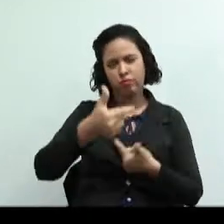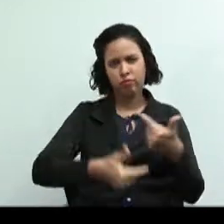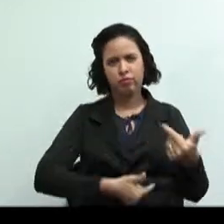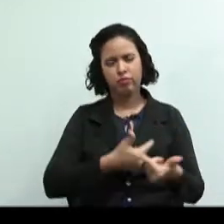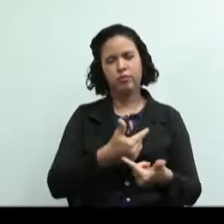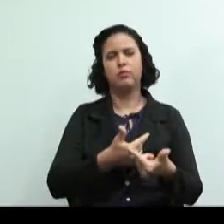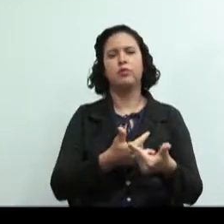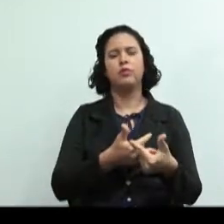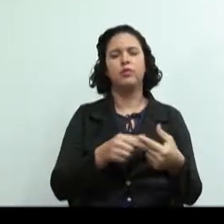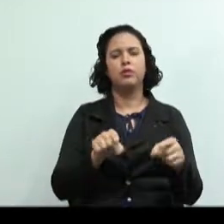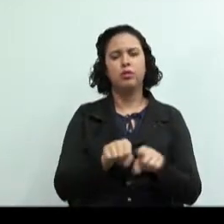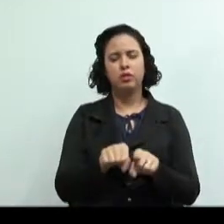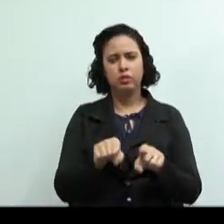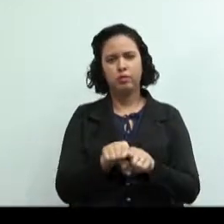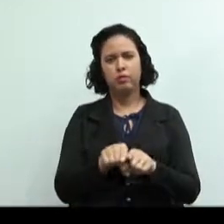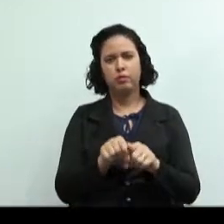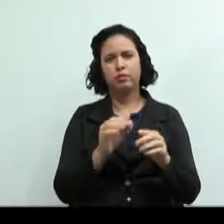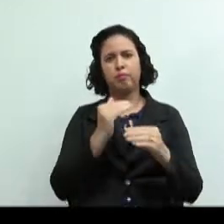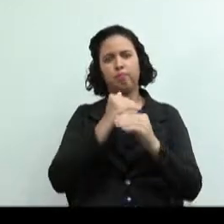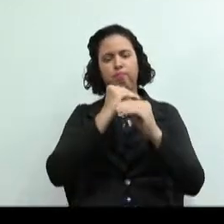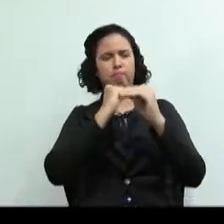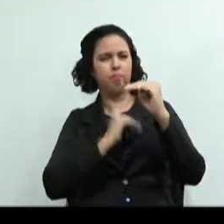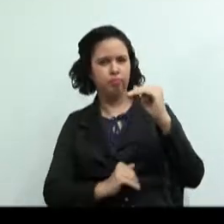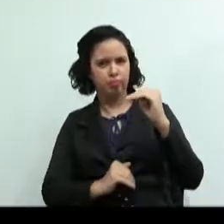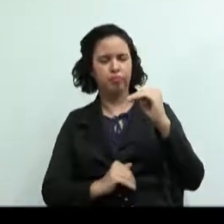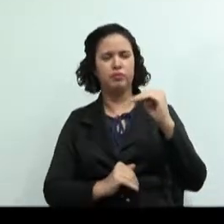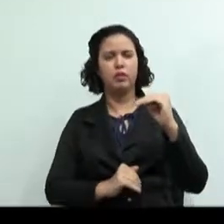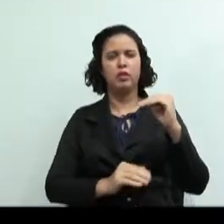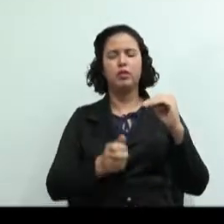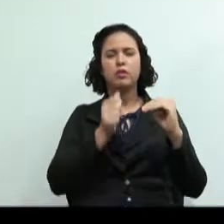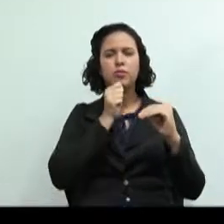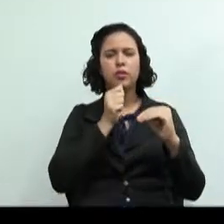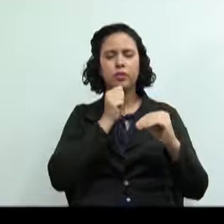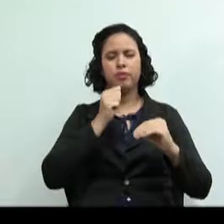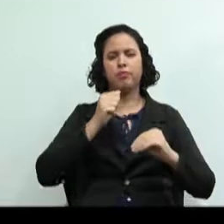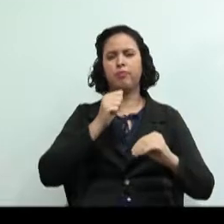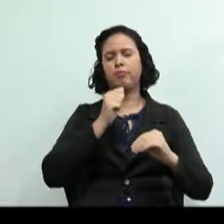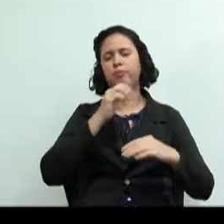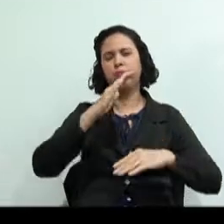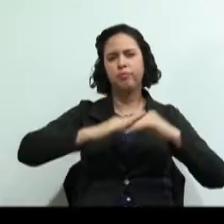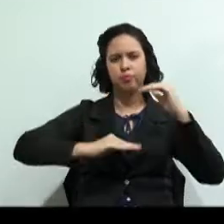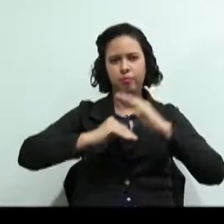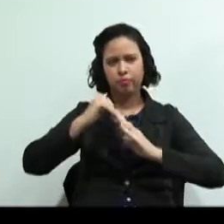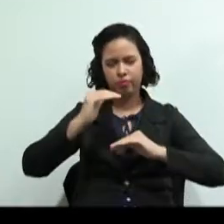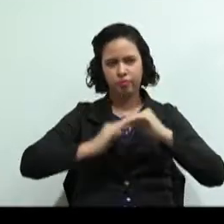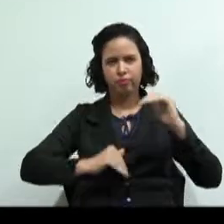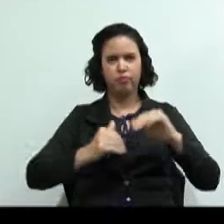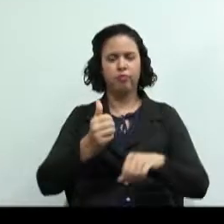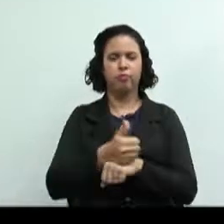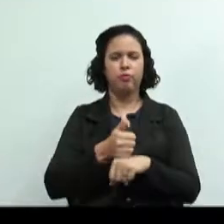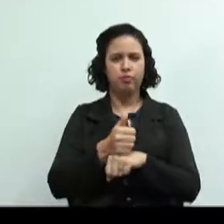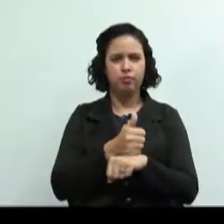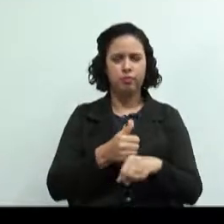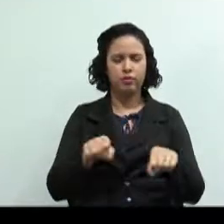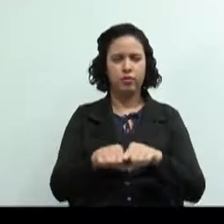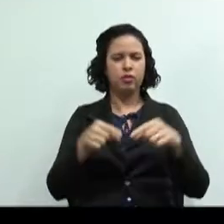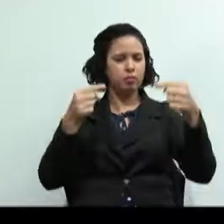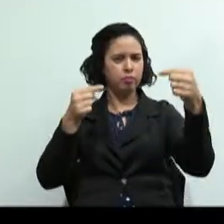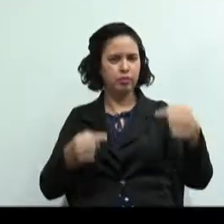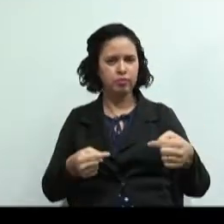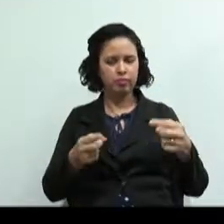na baixa ou nenhuma qualificação técnica do trabalhador e da sociedade, na competição e na